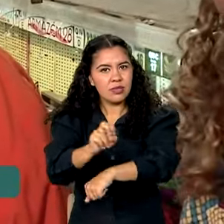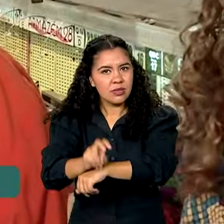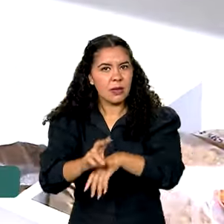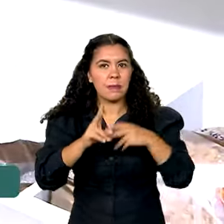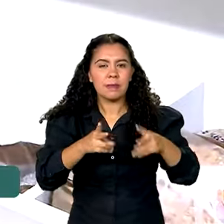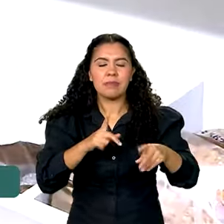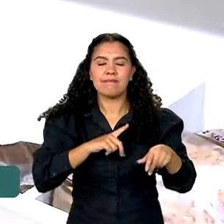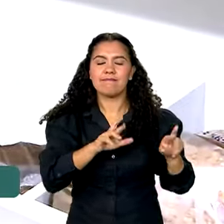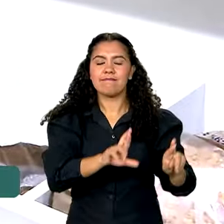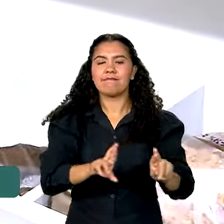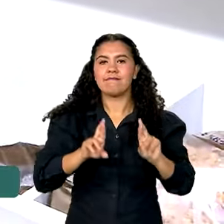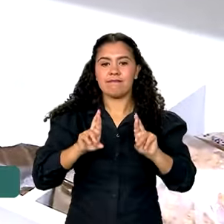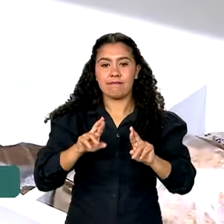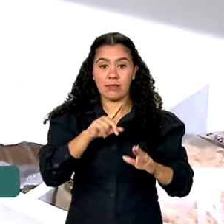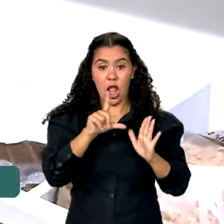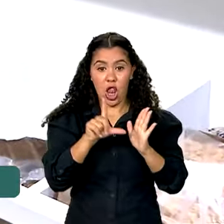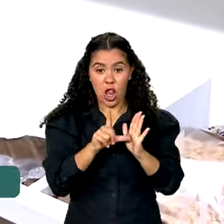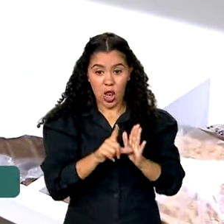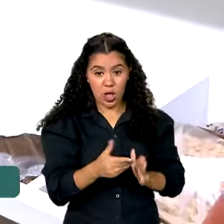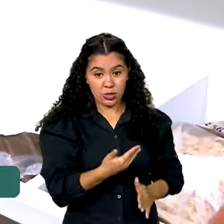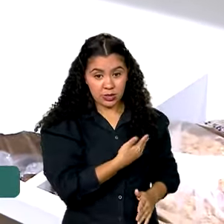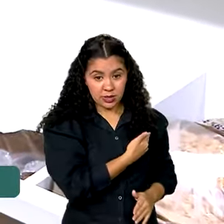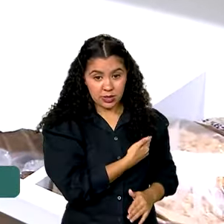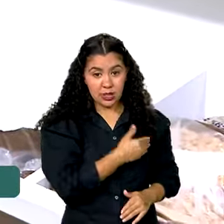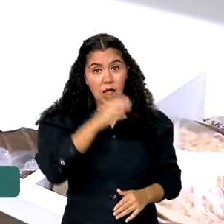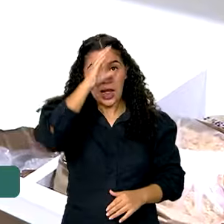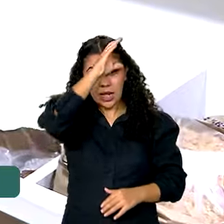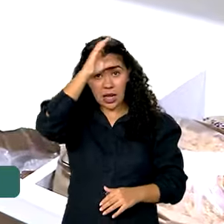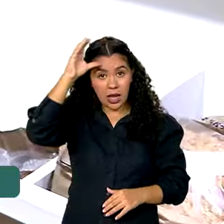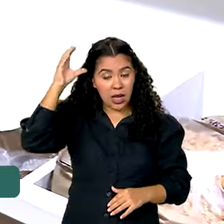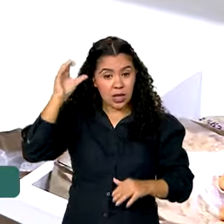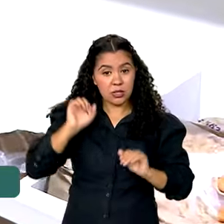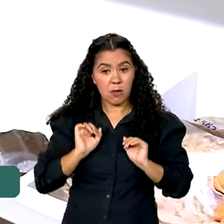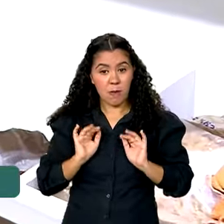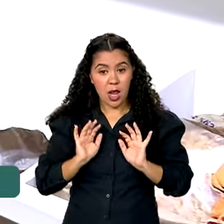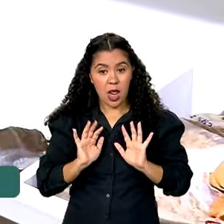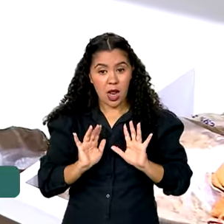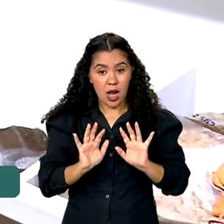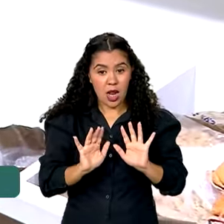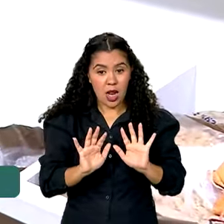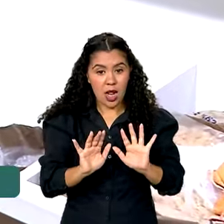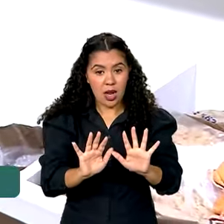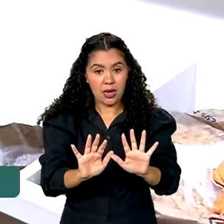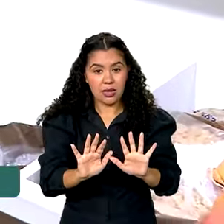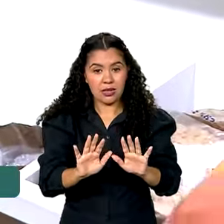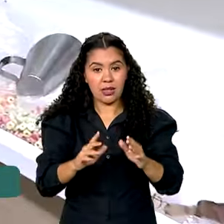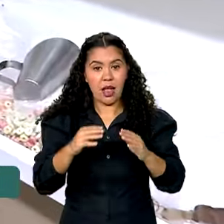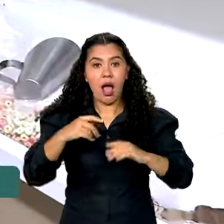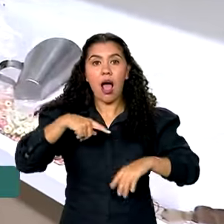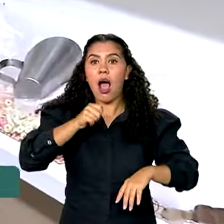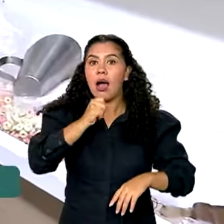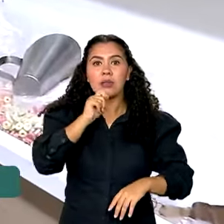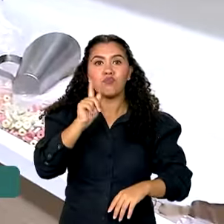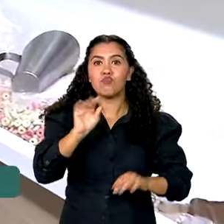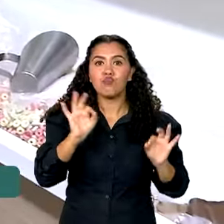esperança. Nessa loja, os clientes começaram a chegar antes mesmo de as portas abrirem.